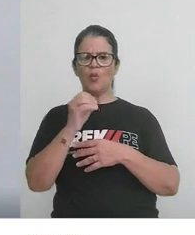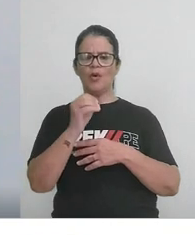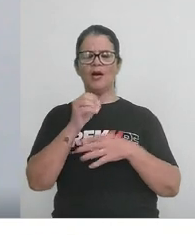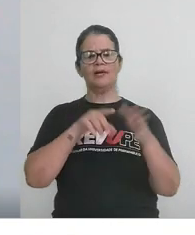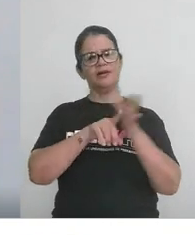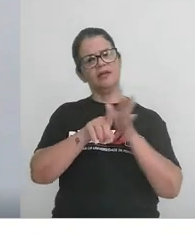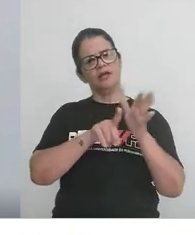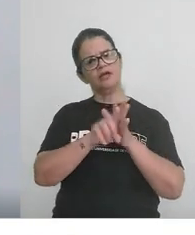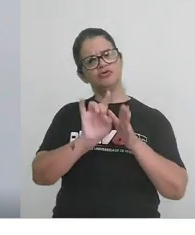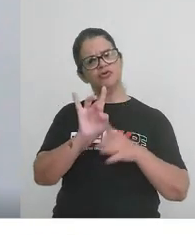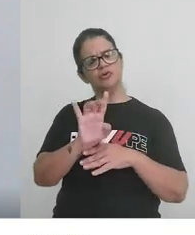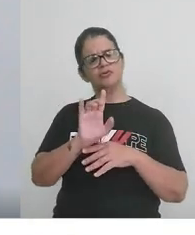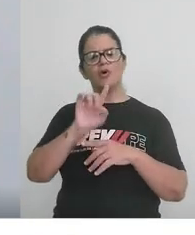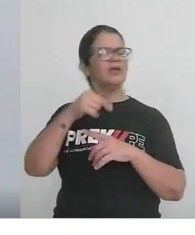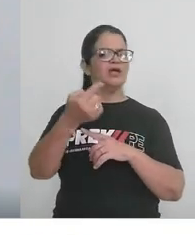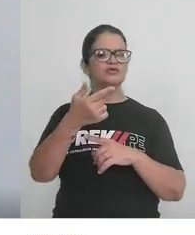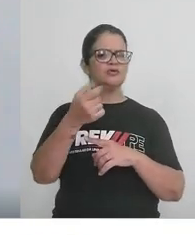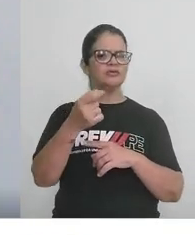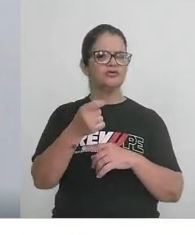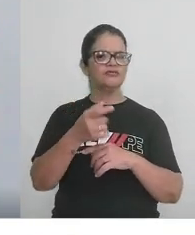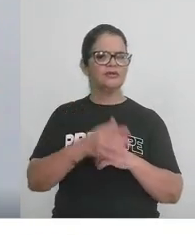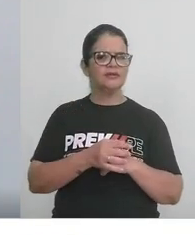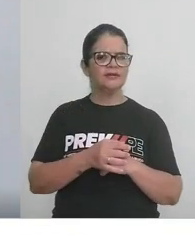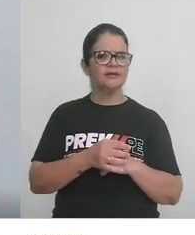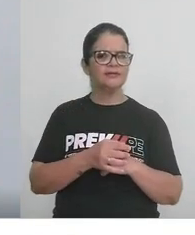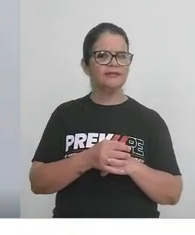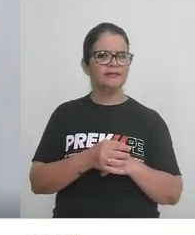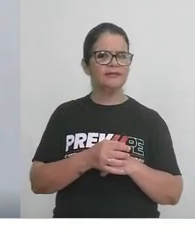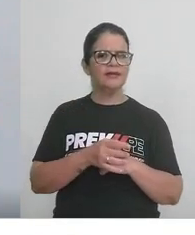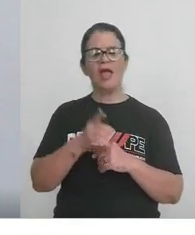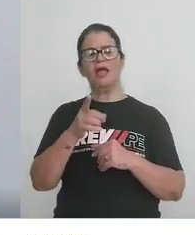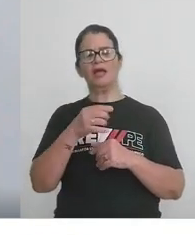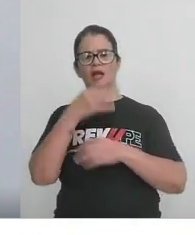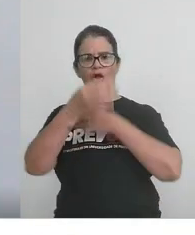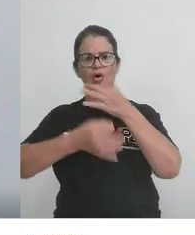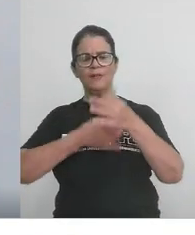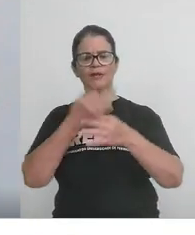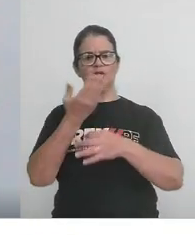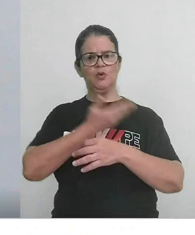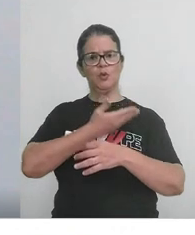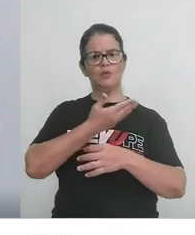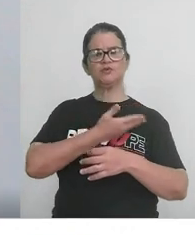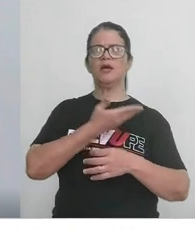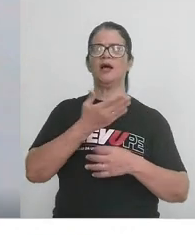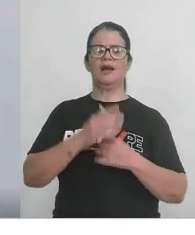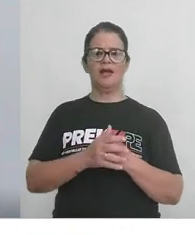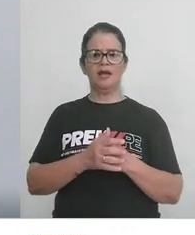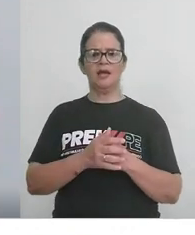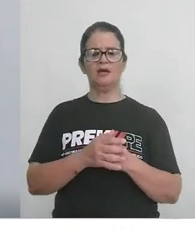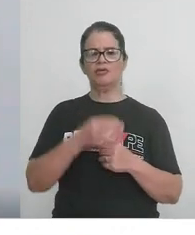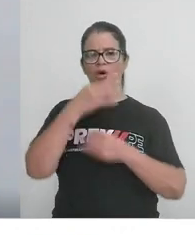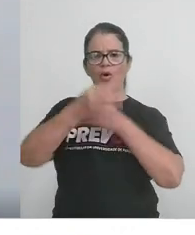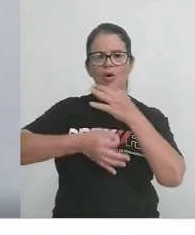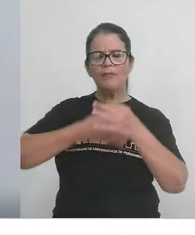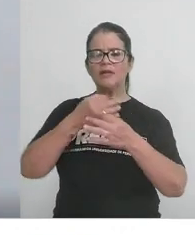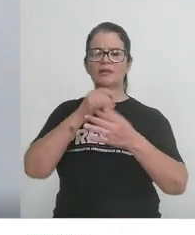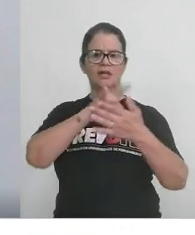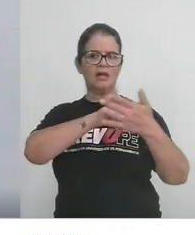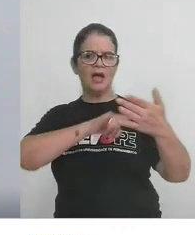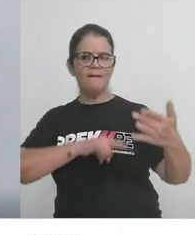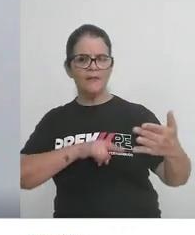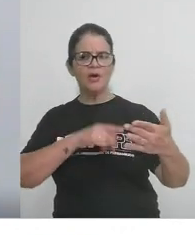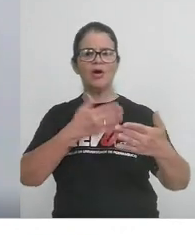questões. E as outras vêm? E aí ele comentando com os colegas, comentando a prova,